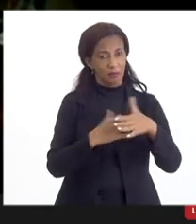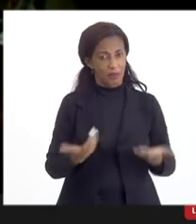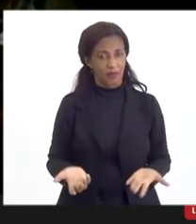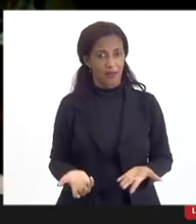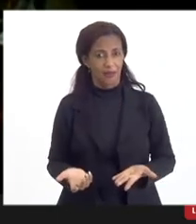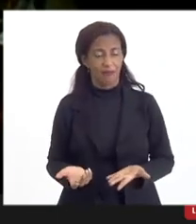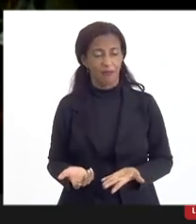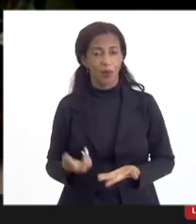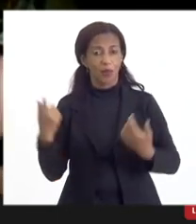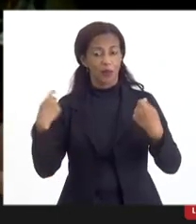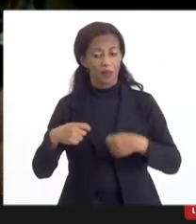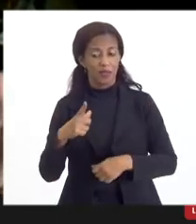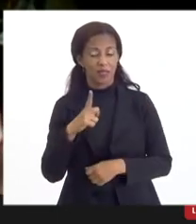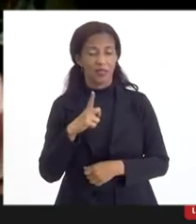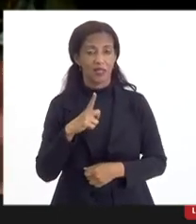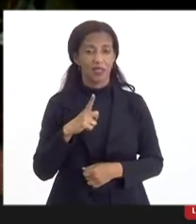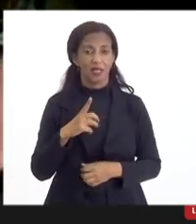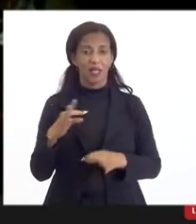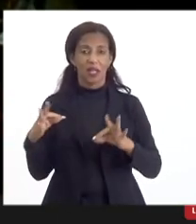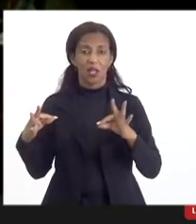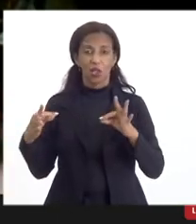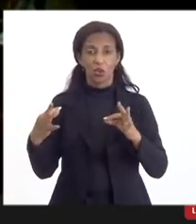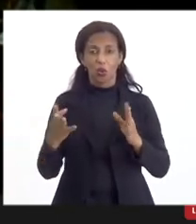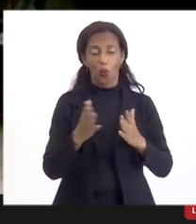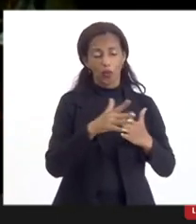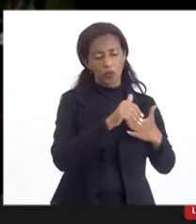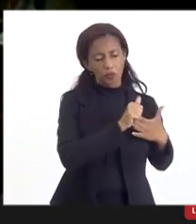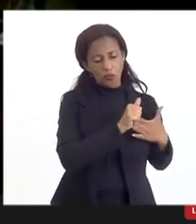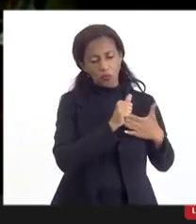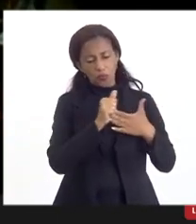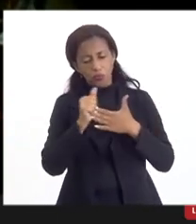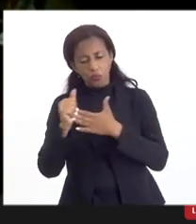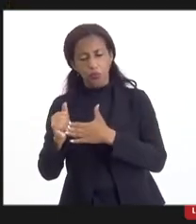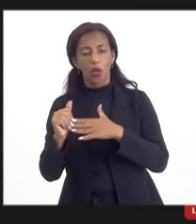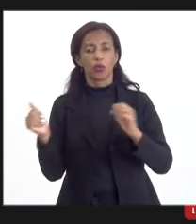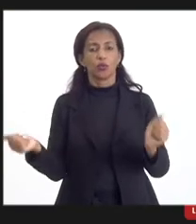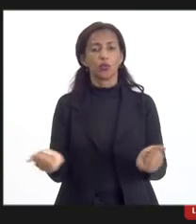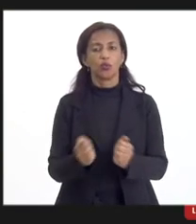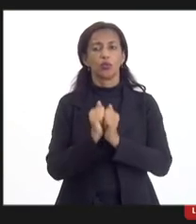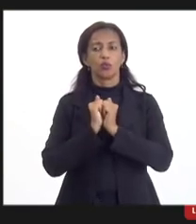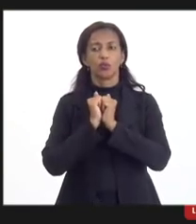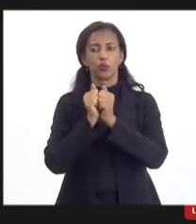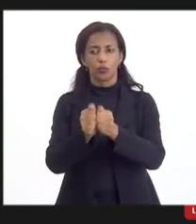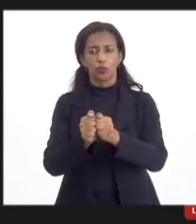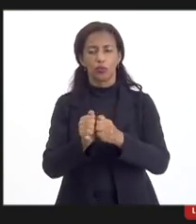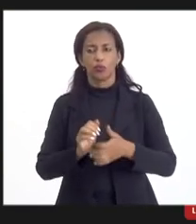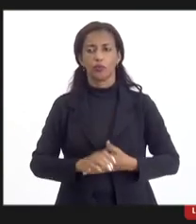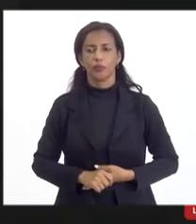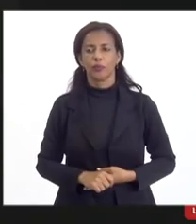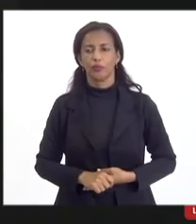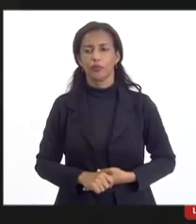o que a gente tem que fazer para todas puxarem na mesma direção, senão a gente não vai chegar para lugar nenhum.